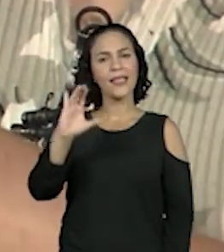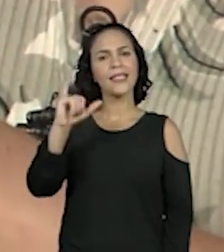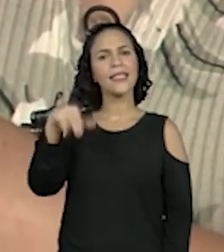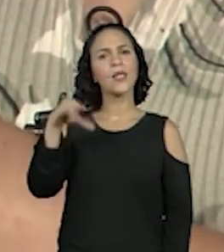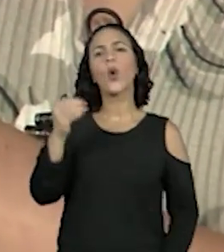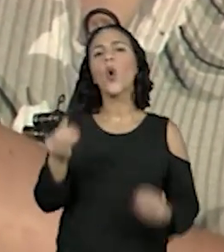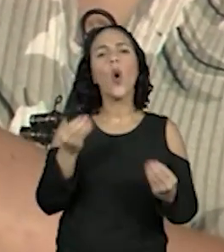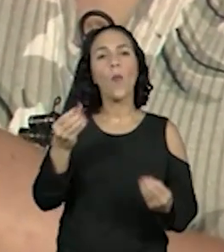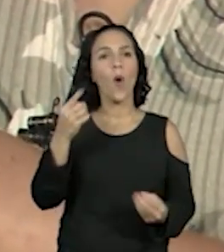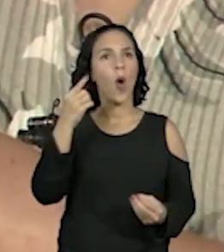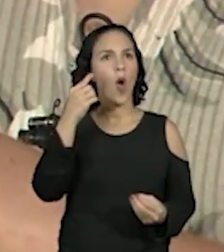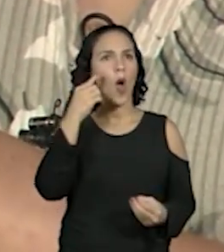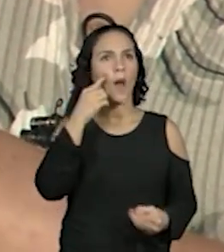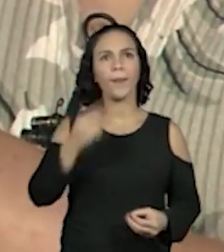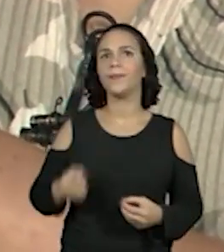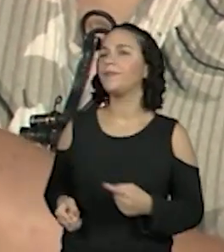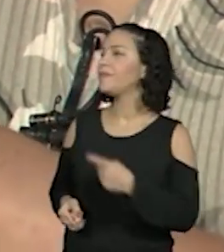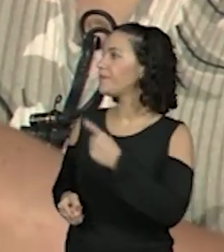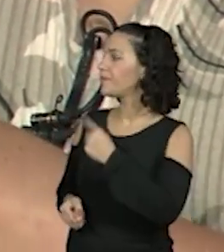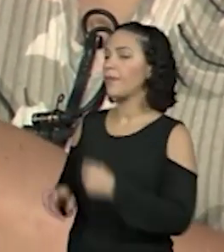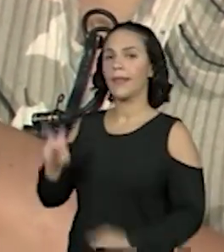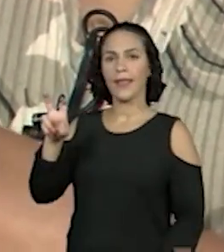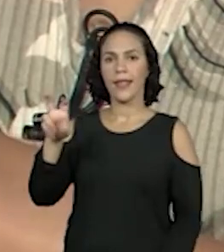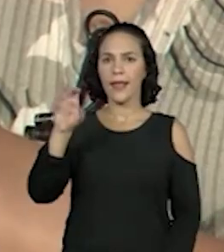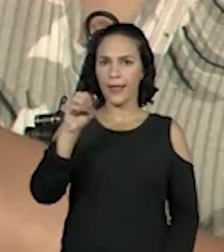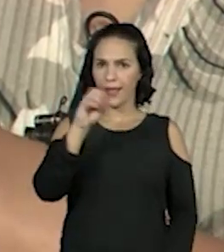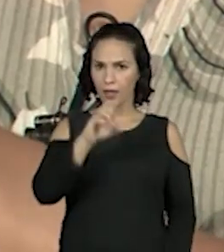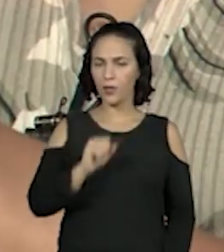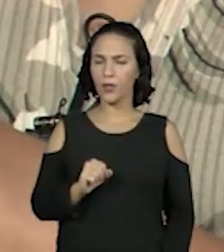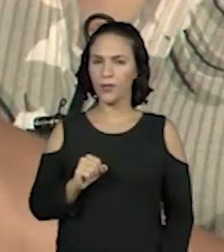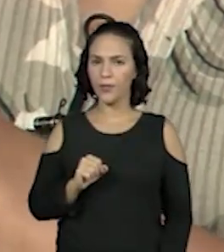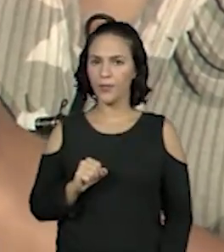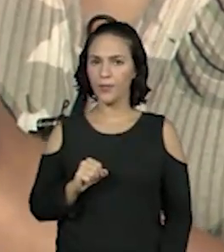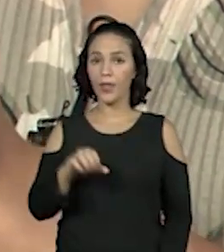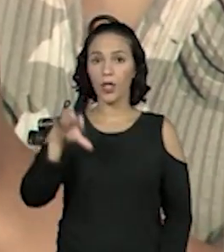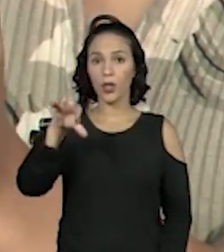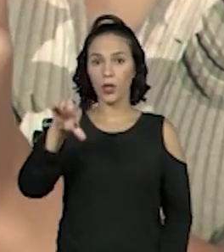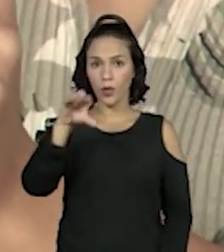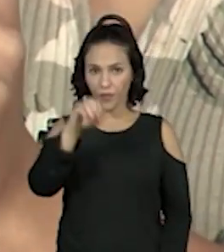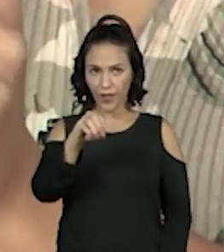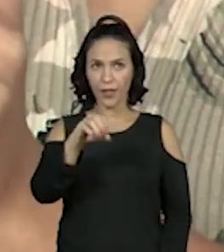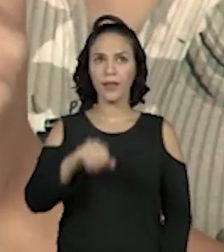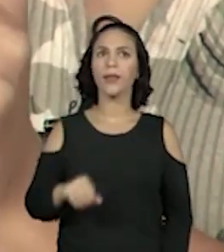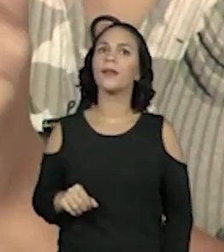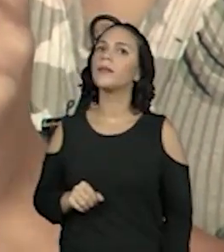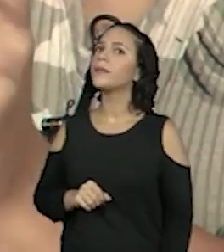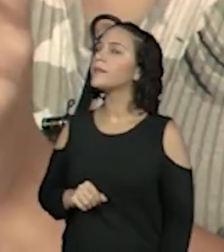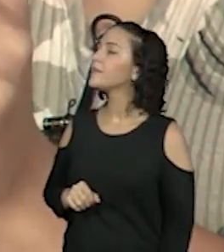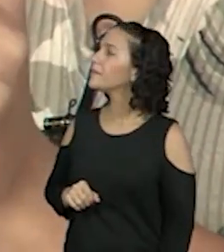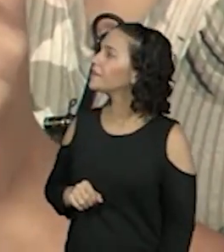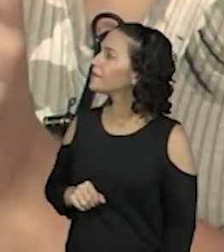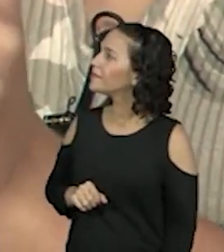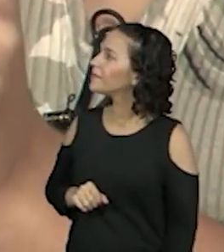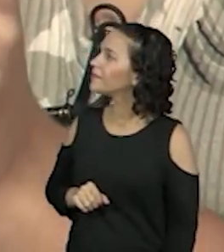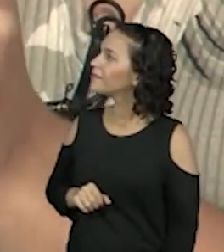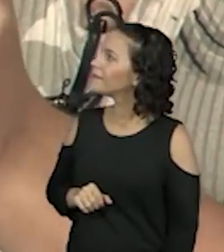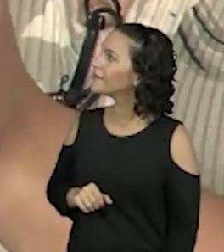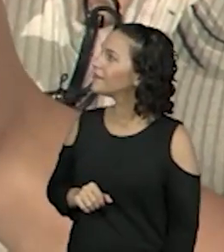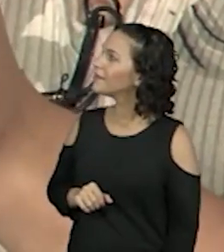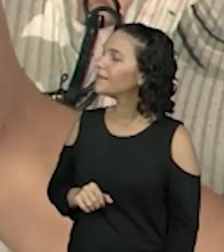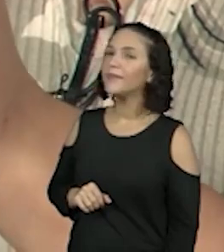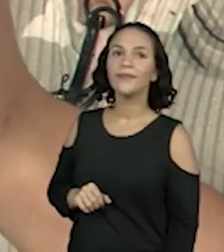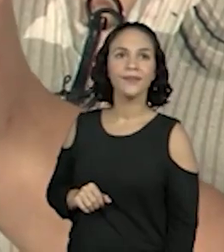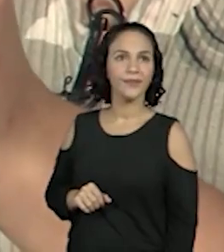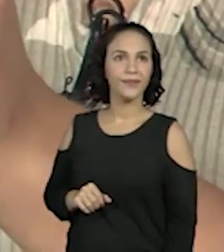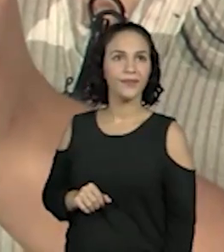A fichinha do 90 vai vir aqui. Isso, já vai encaixando ela,